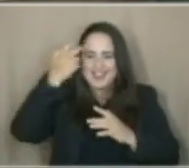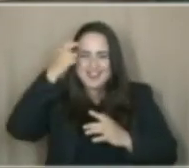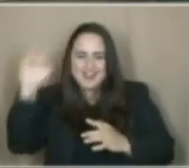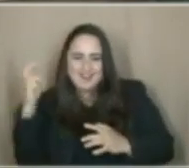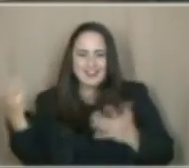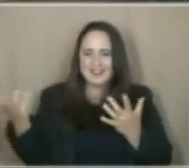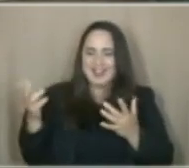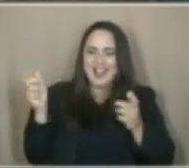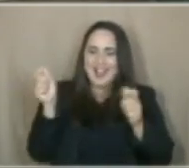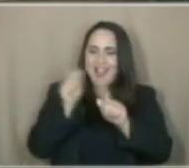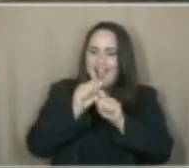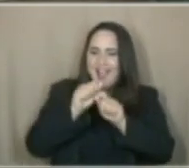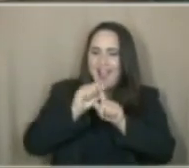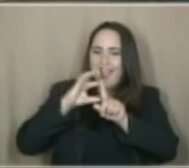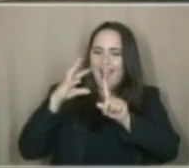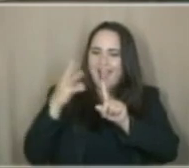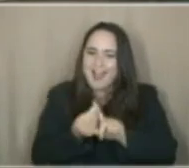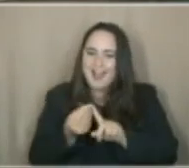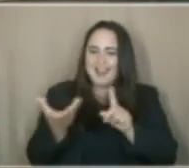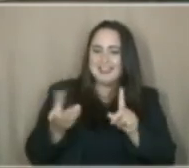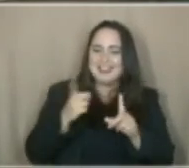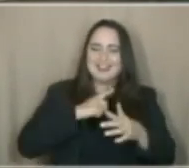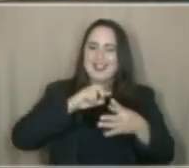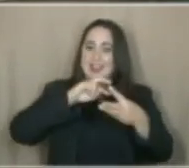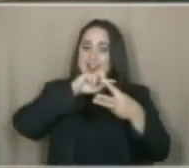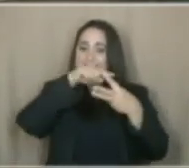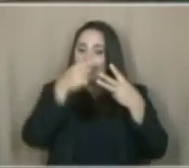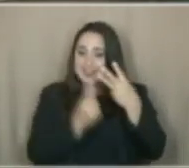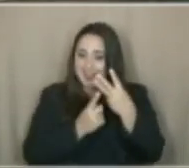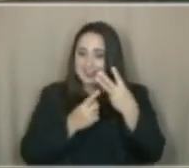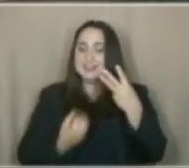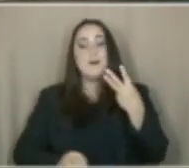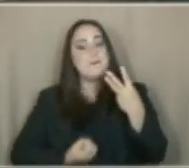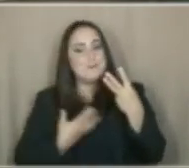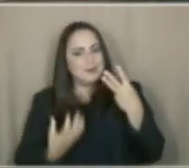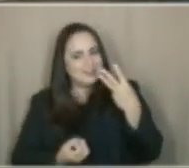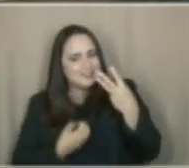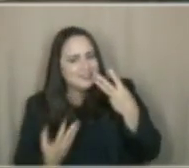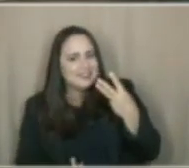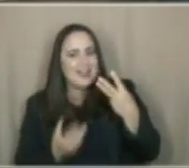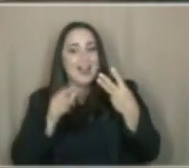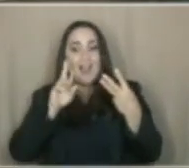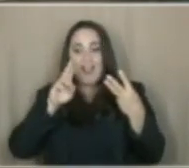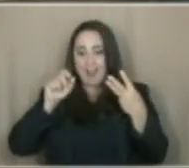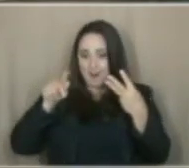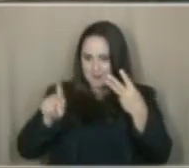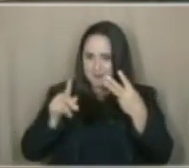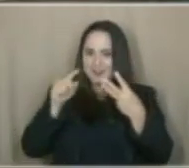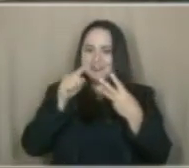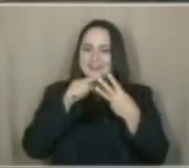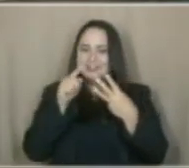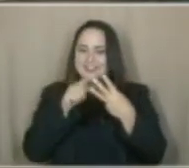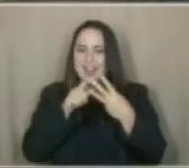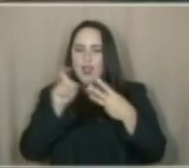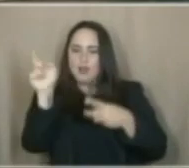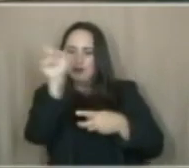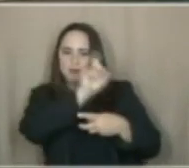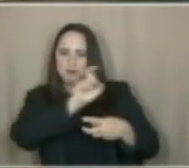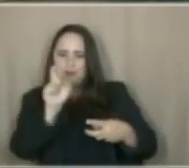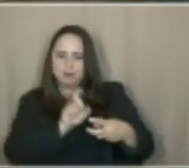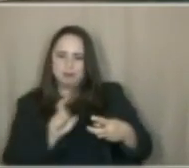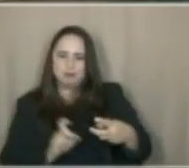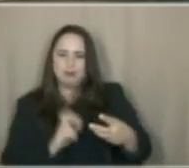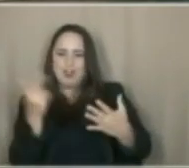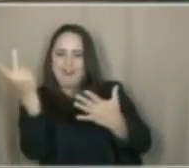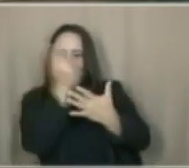hip-hop, que tem três segmentos, porque você tem a poesia, que é o rap, você tem o grafite, que é a